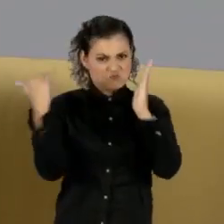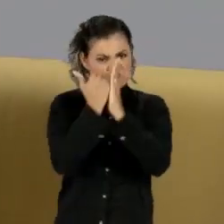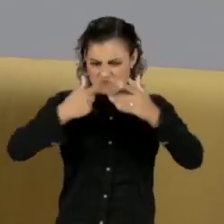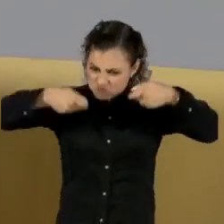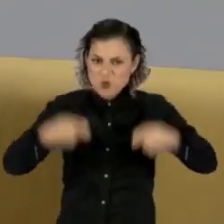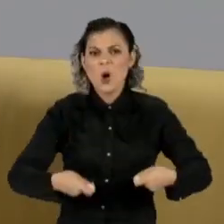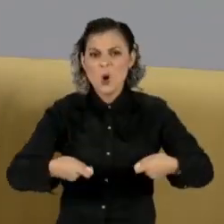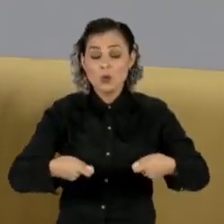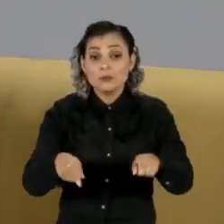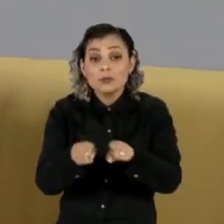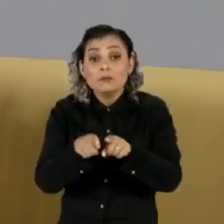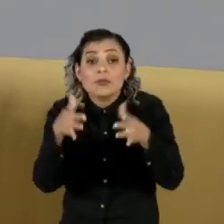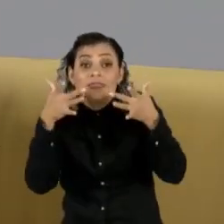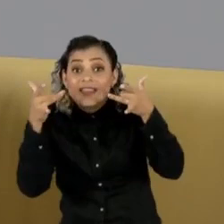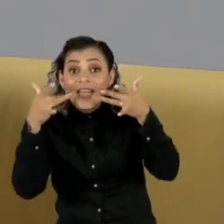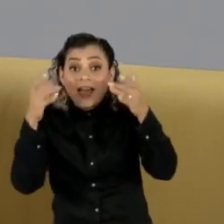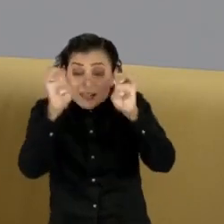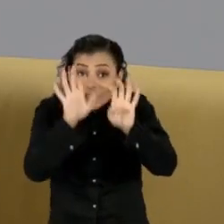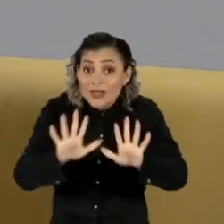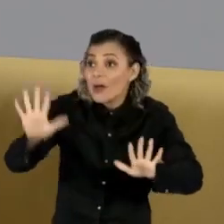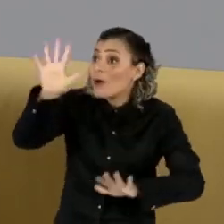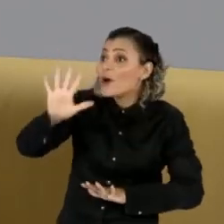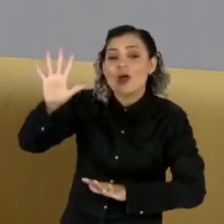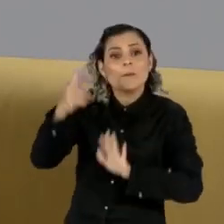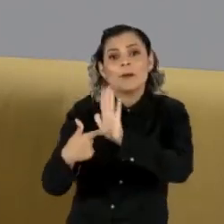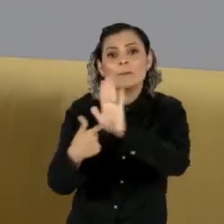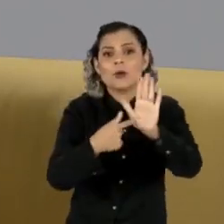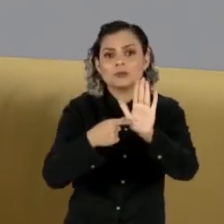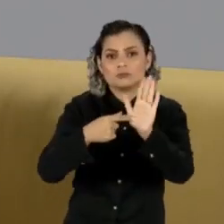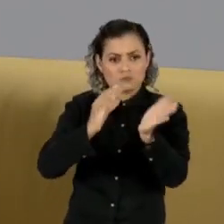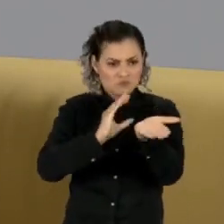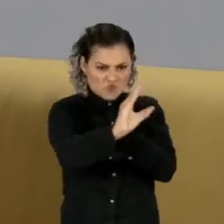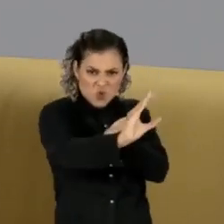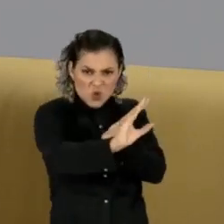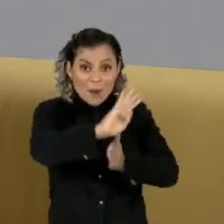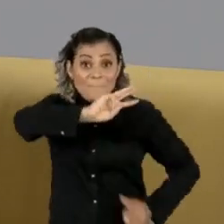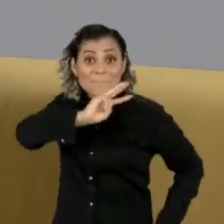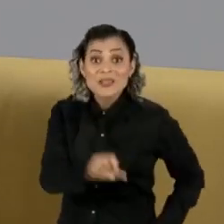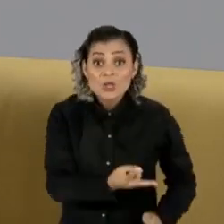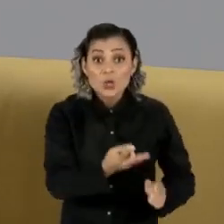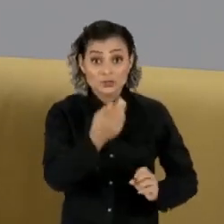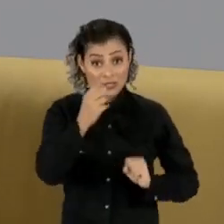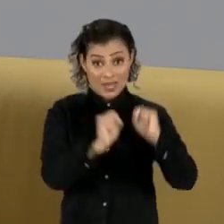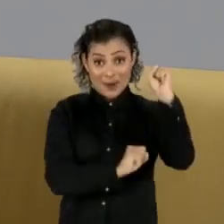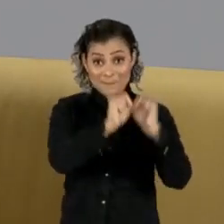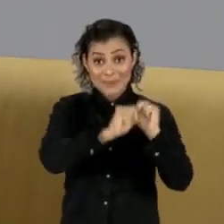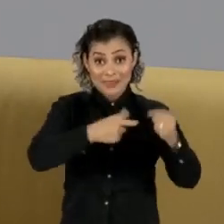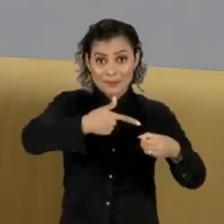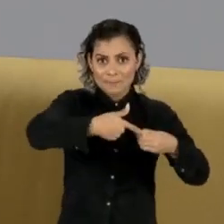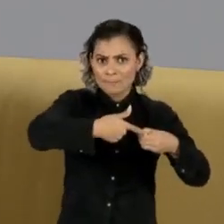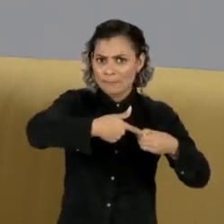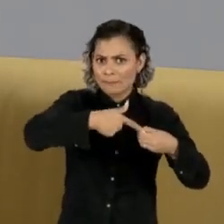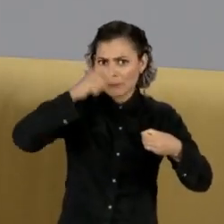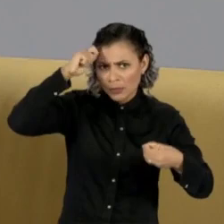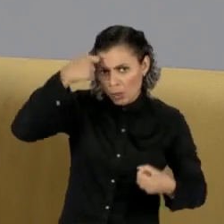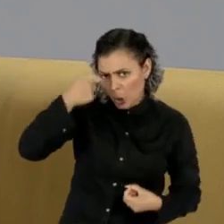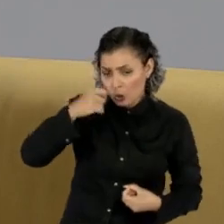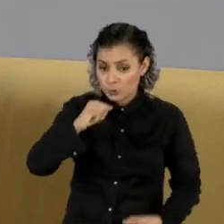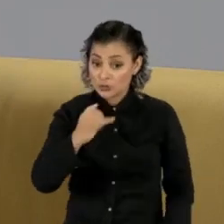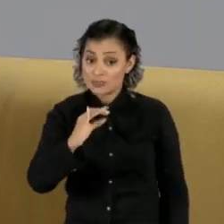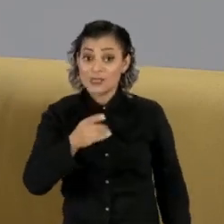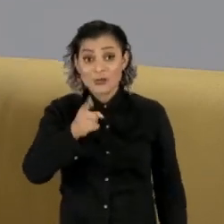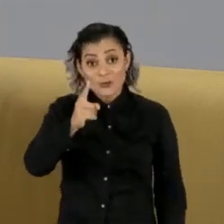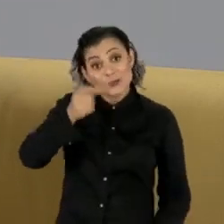principais companhias de teatro da Europa recusa patrocínio milionário de multinacional do petróleo. JC1